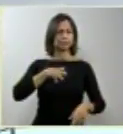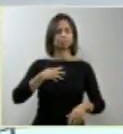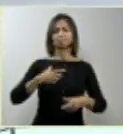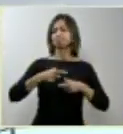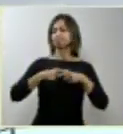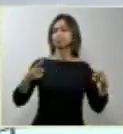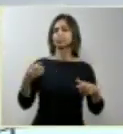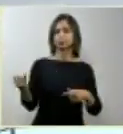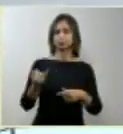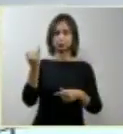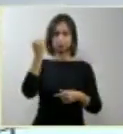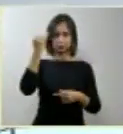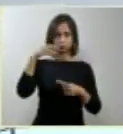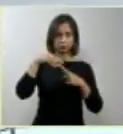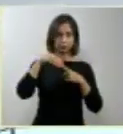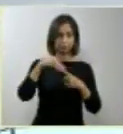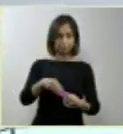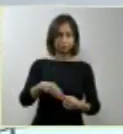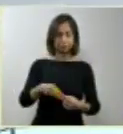relevância.